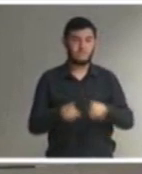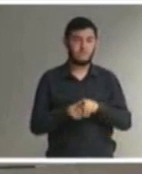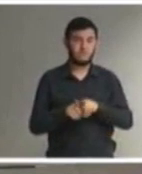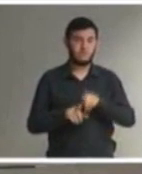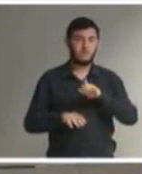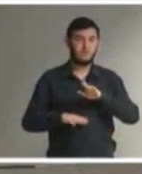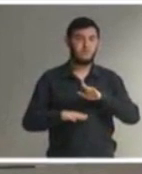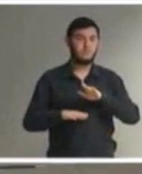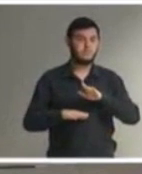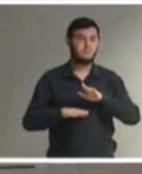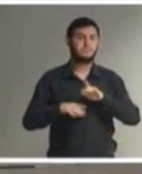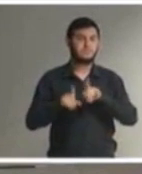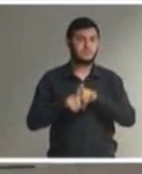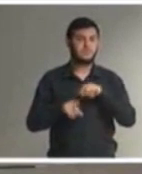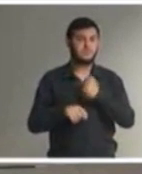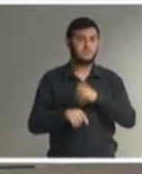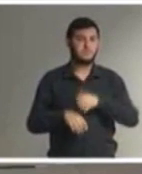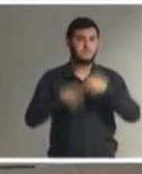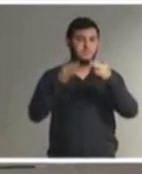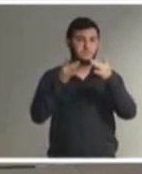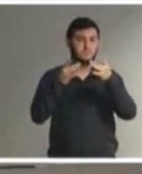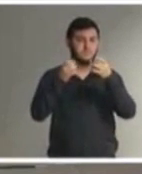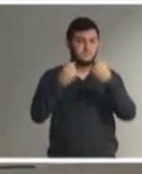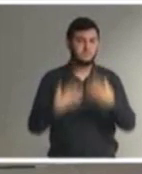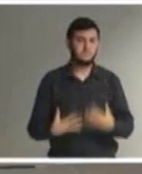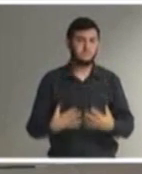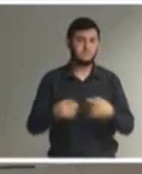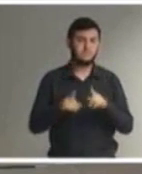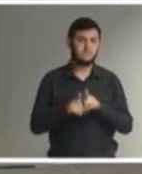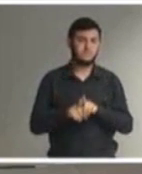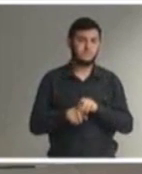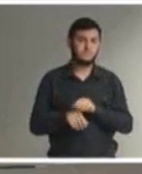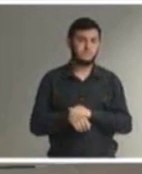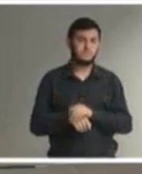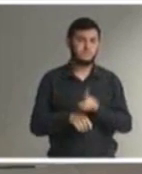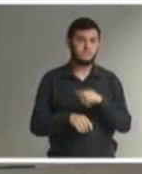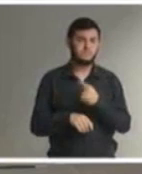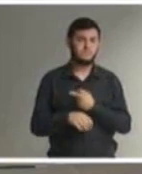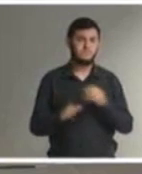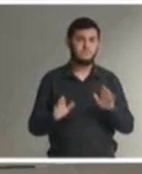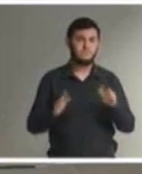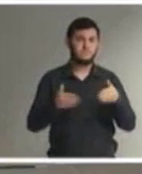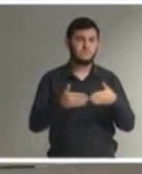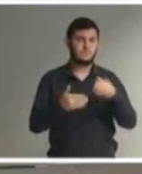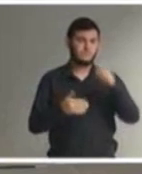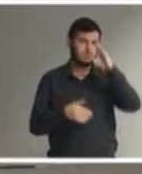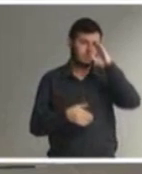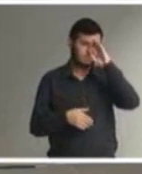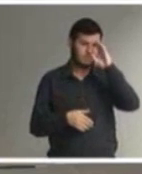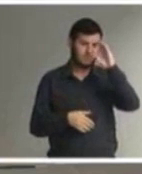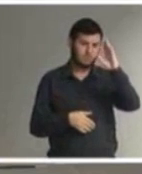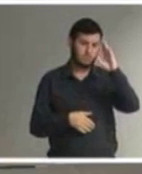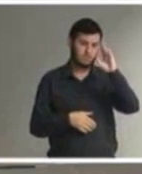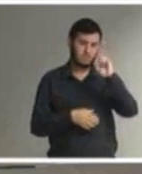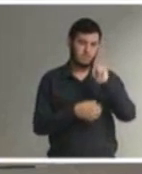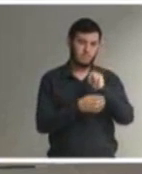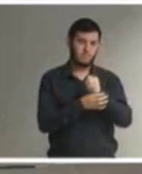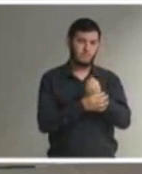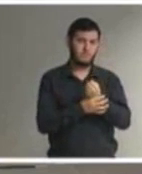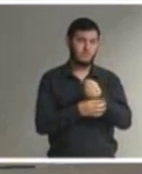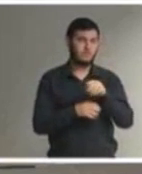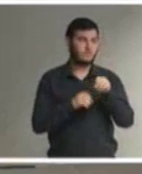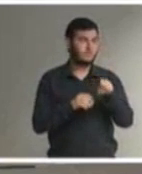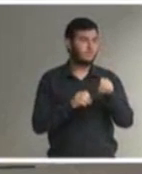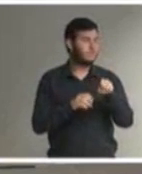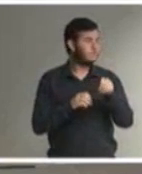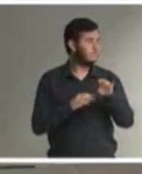como já foi relatado o nosso grande foco é a garantia de uma educação